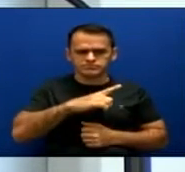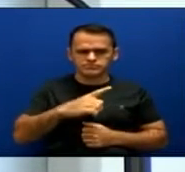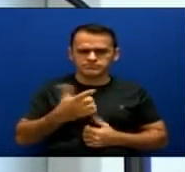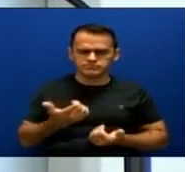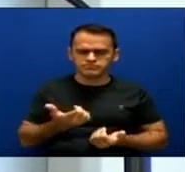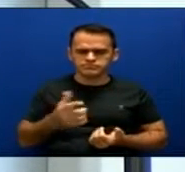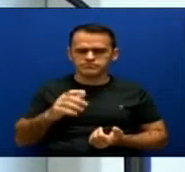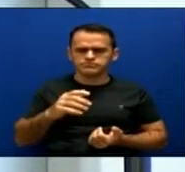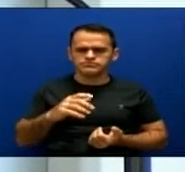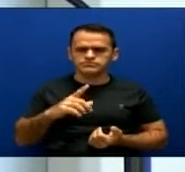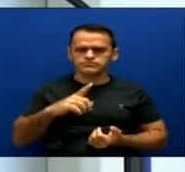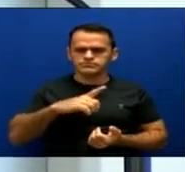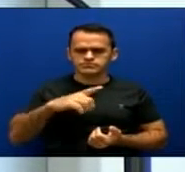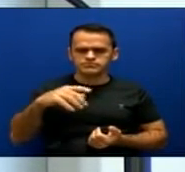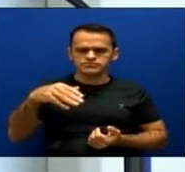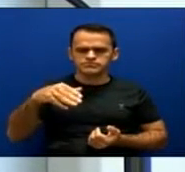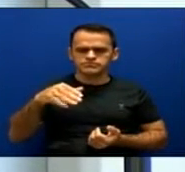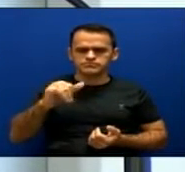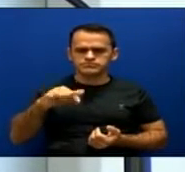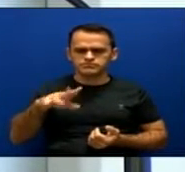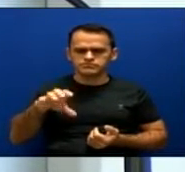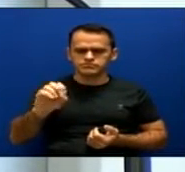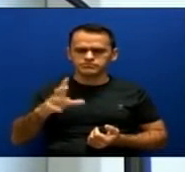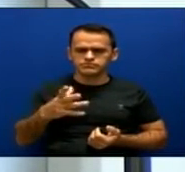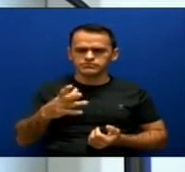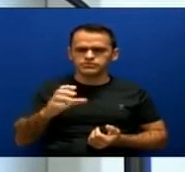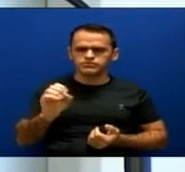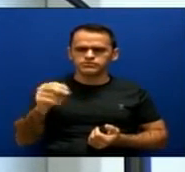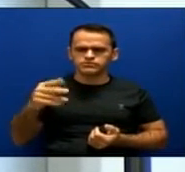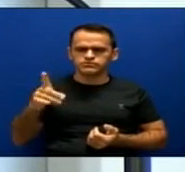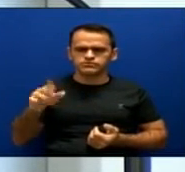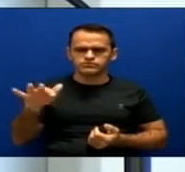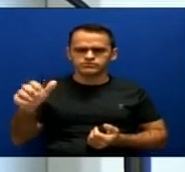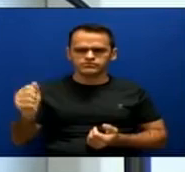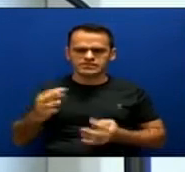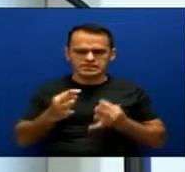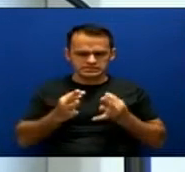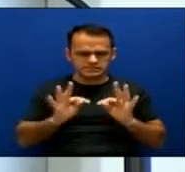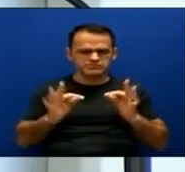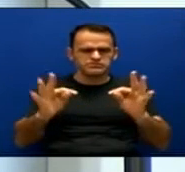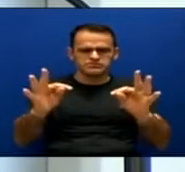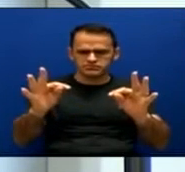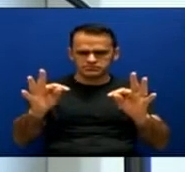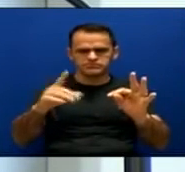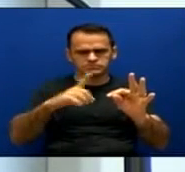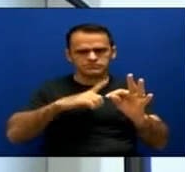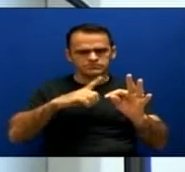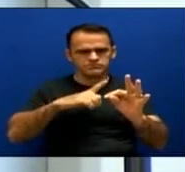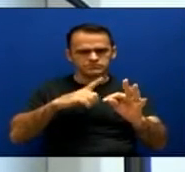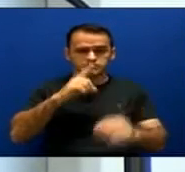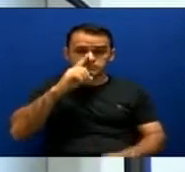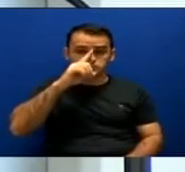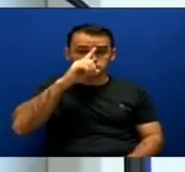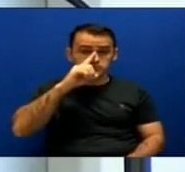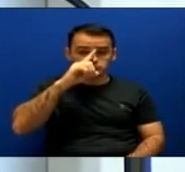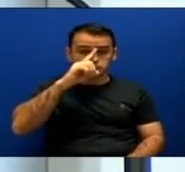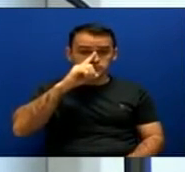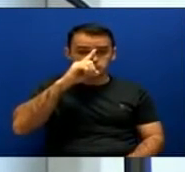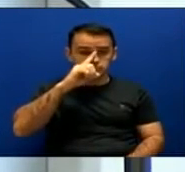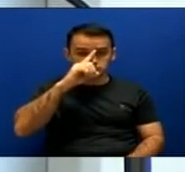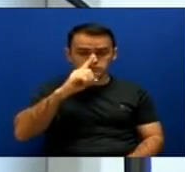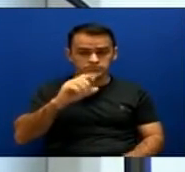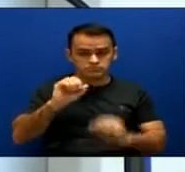Lands micro-ondas, armas letais, armas